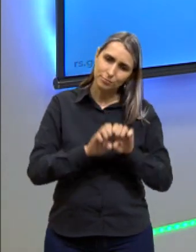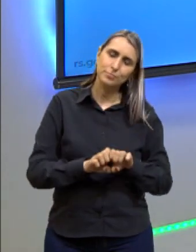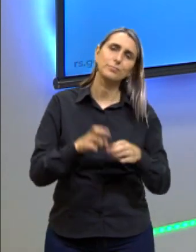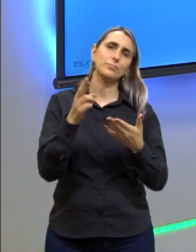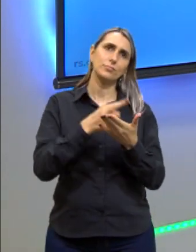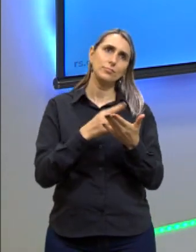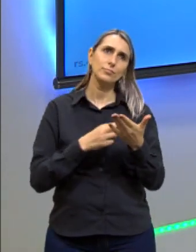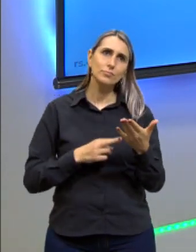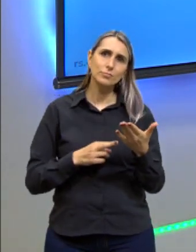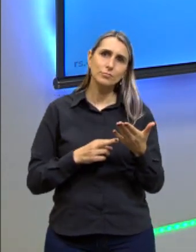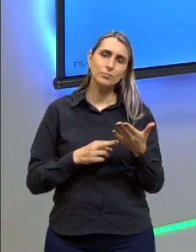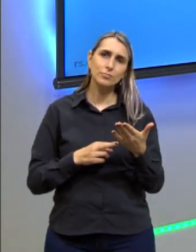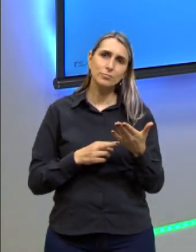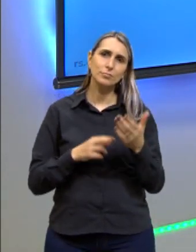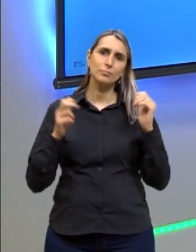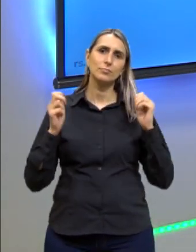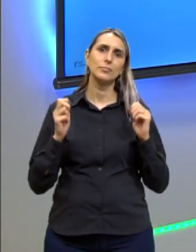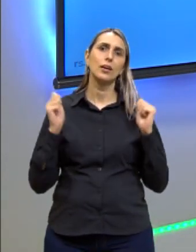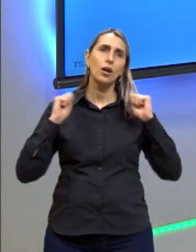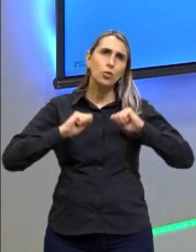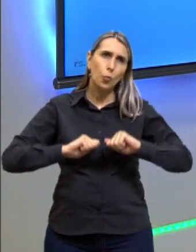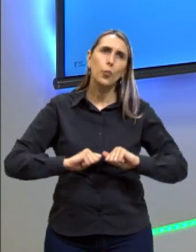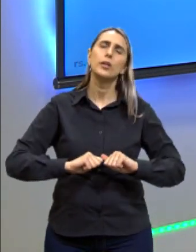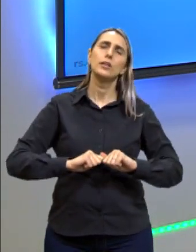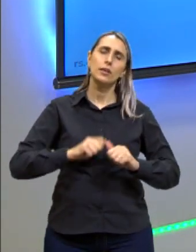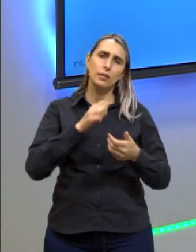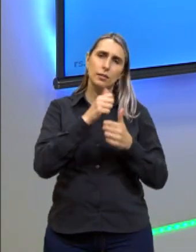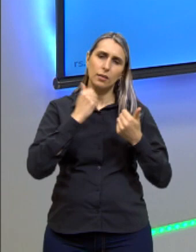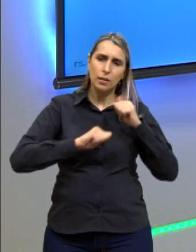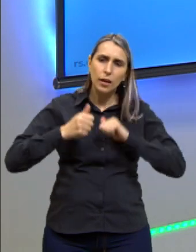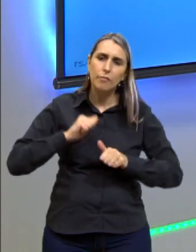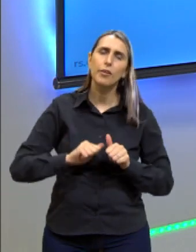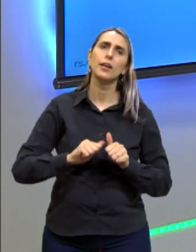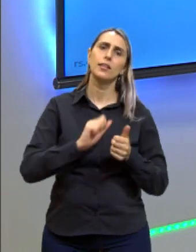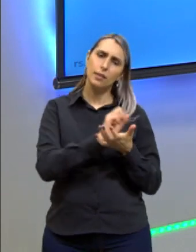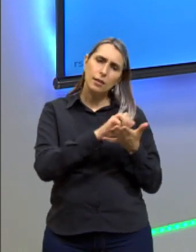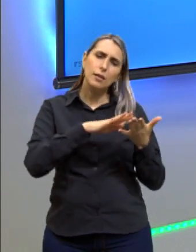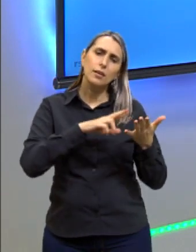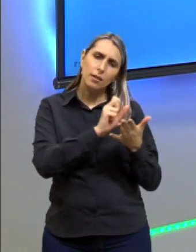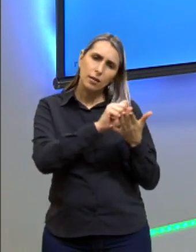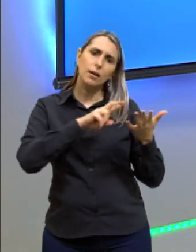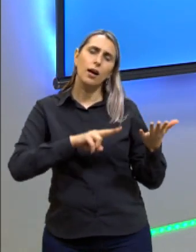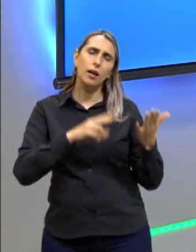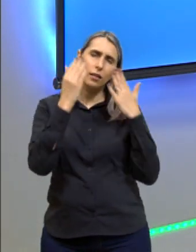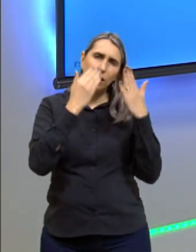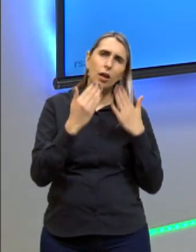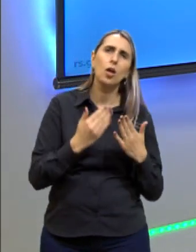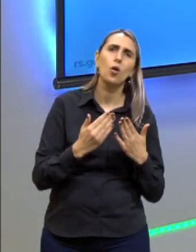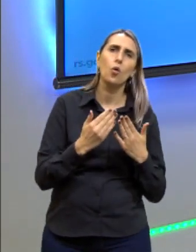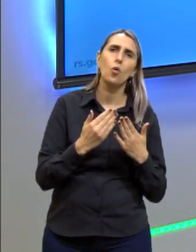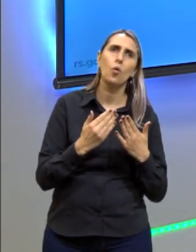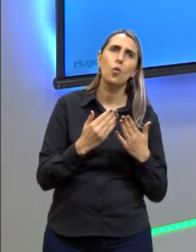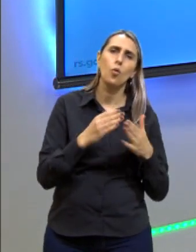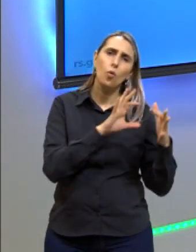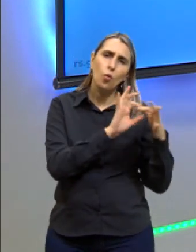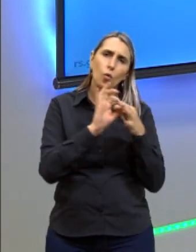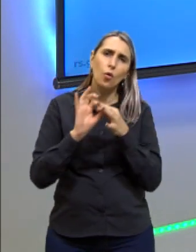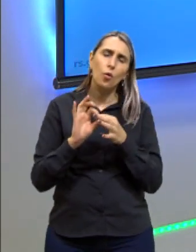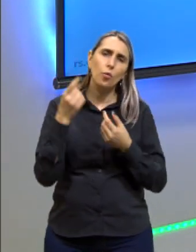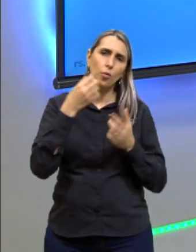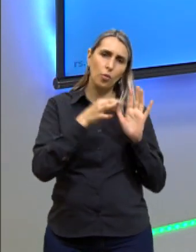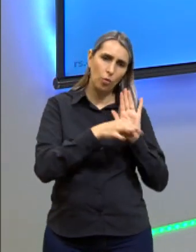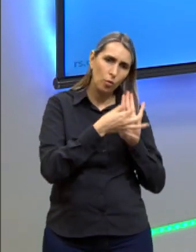redação, as competências que a redação avalia, analisamos também como fazer a ligação dos